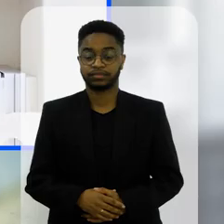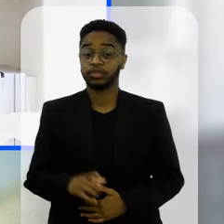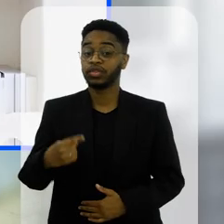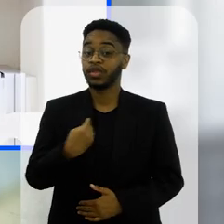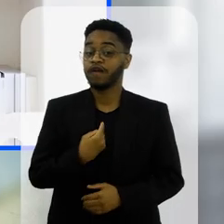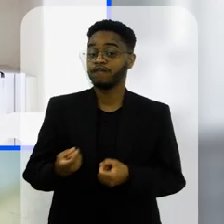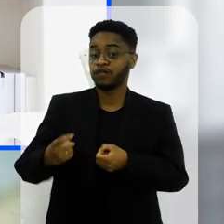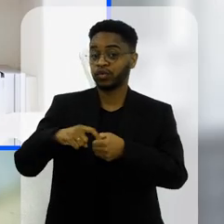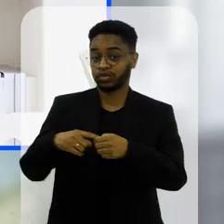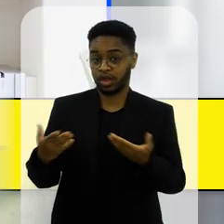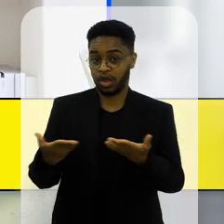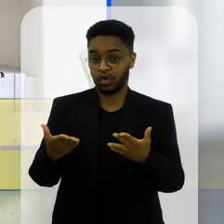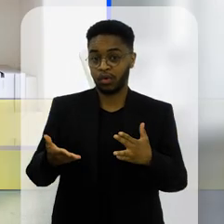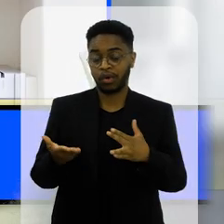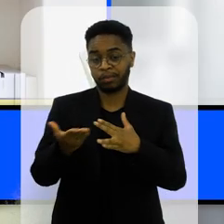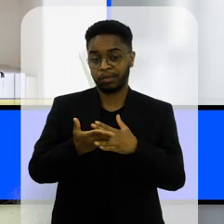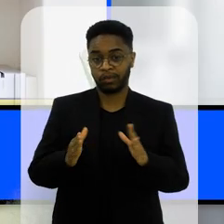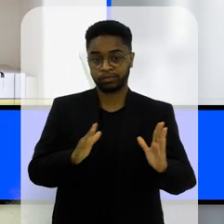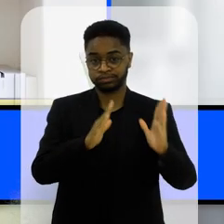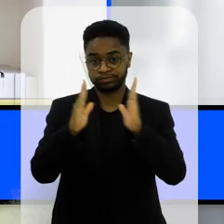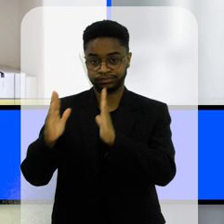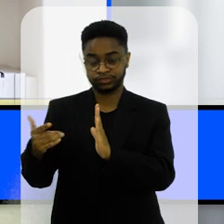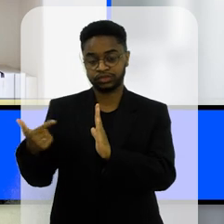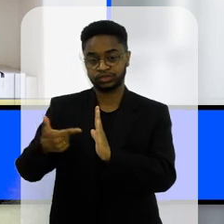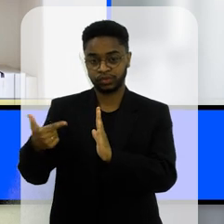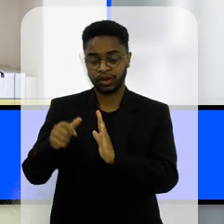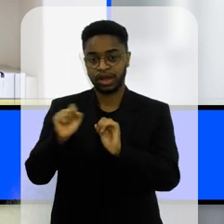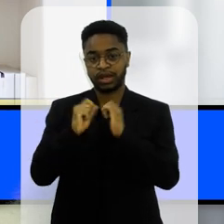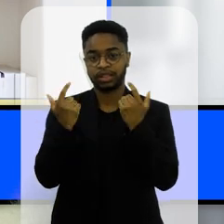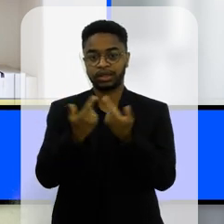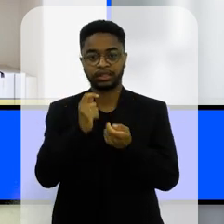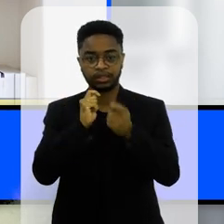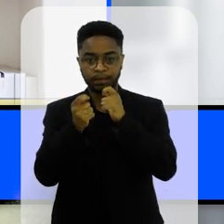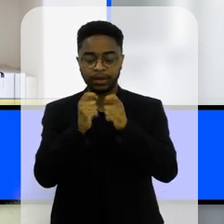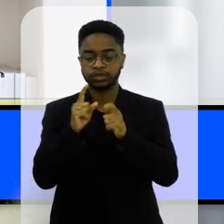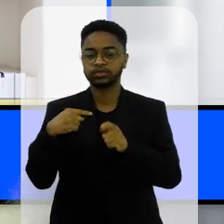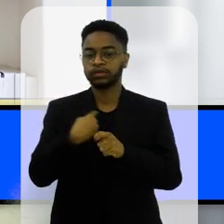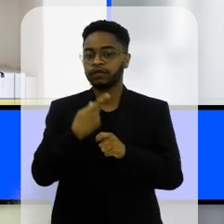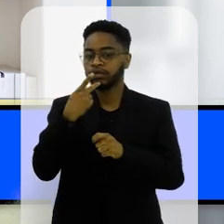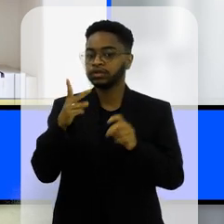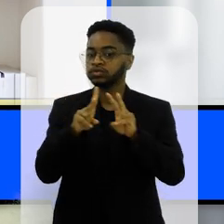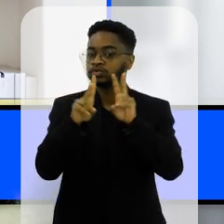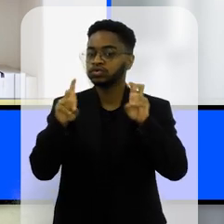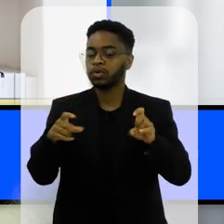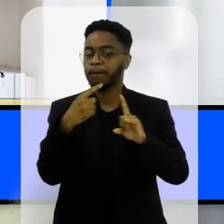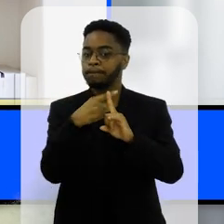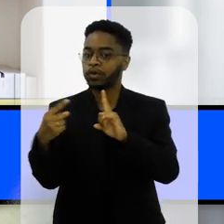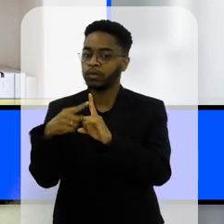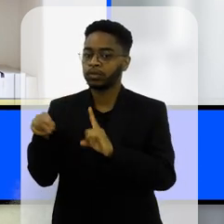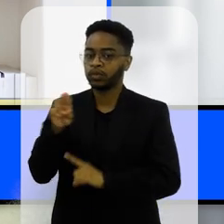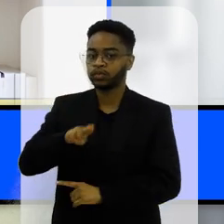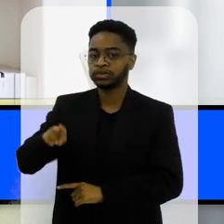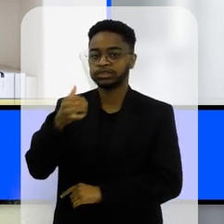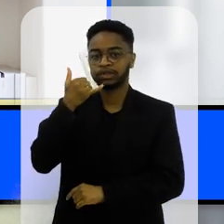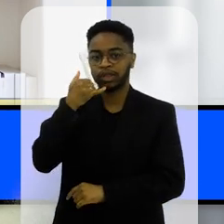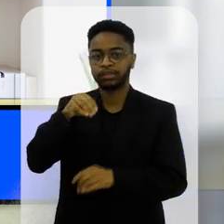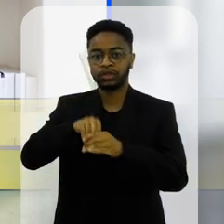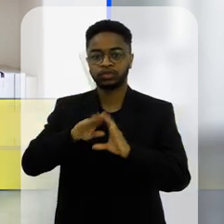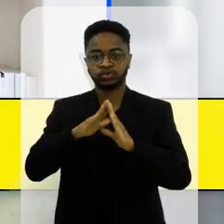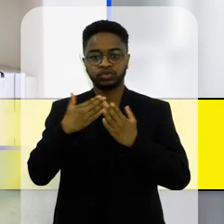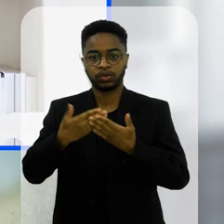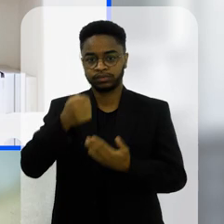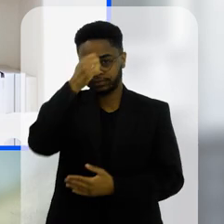Estamos de volta com o segundo bloco do Alerje Debate de hoje falando sobre a proibição do uso de celular nas escolas